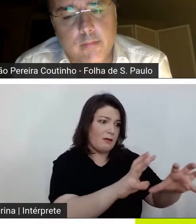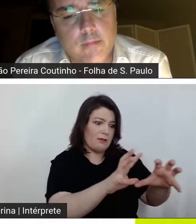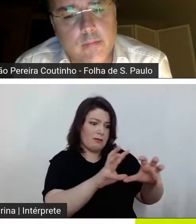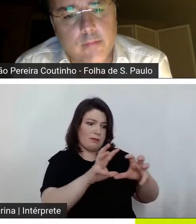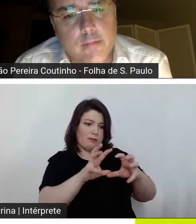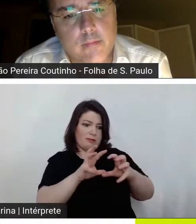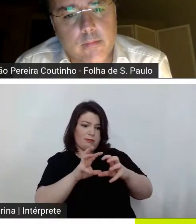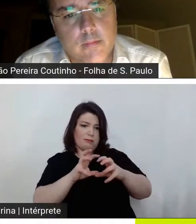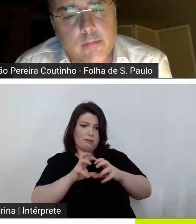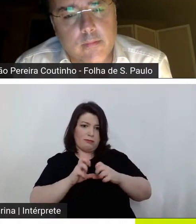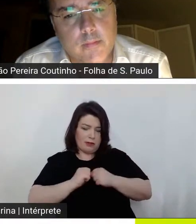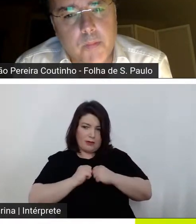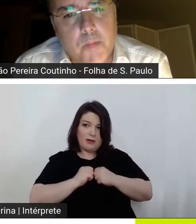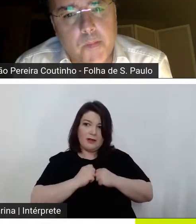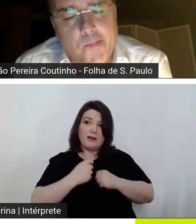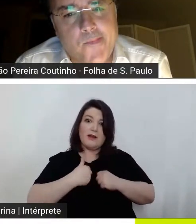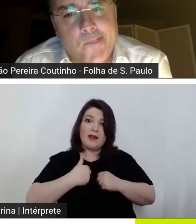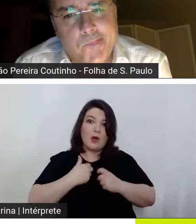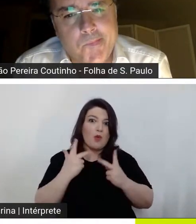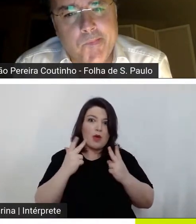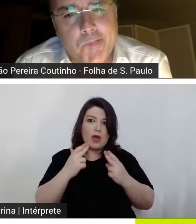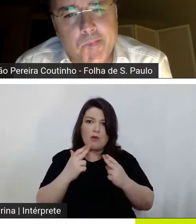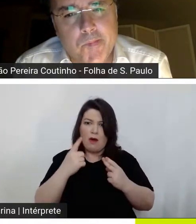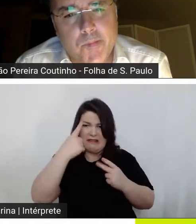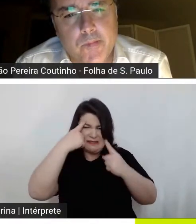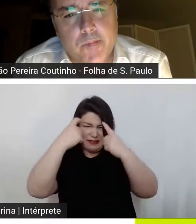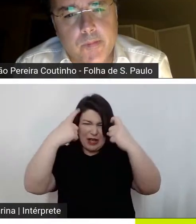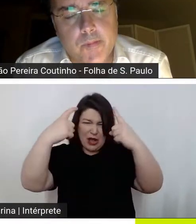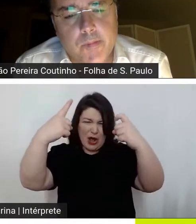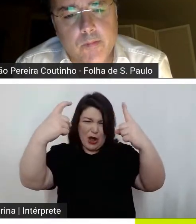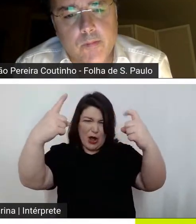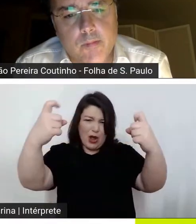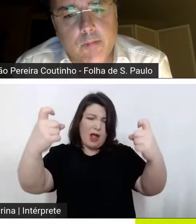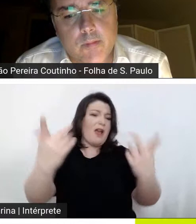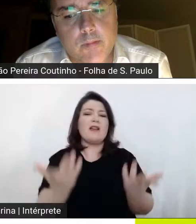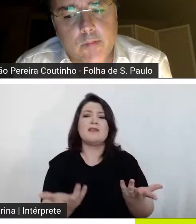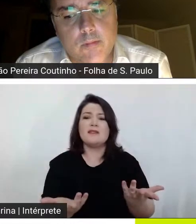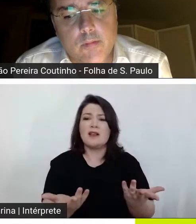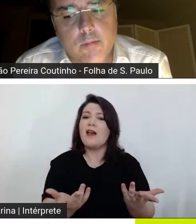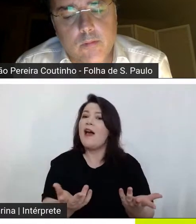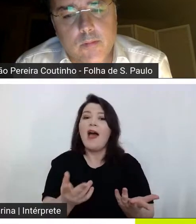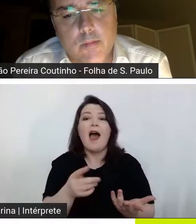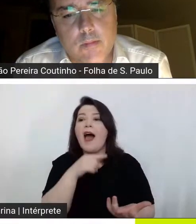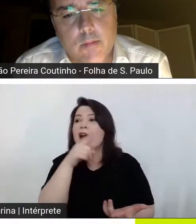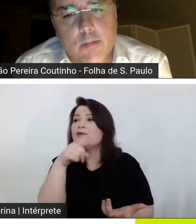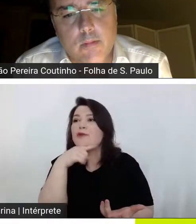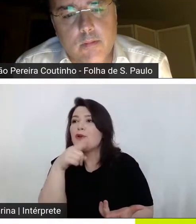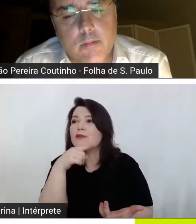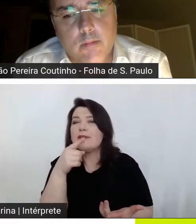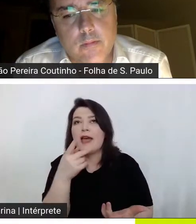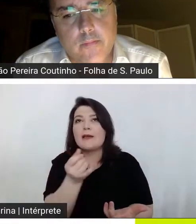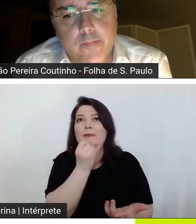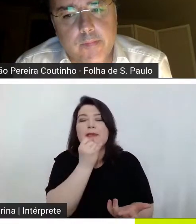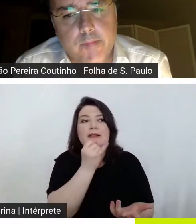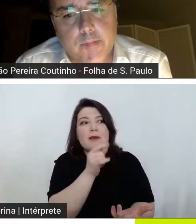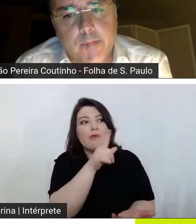destrutivas e aí não dá mais para discriminar o que que é fantasia o que que é realidade o que que